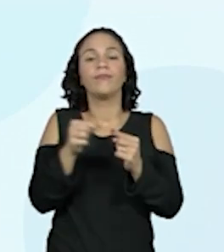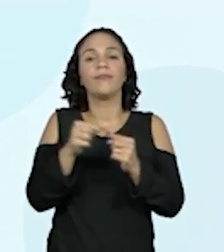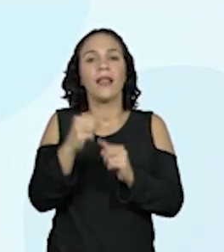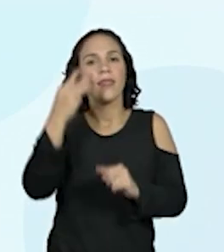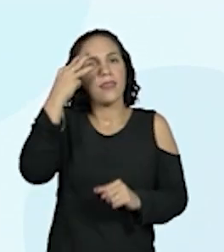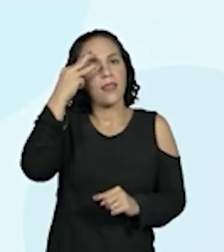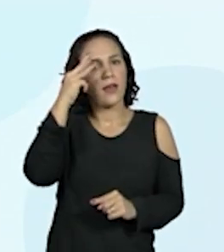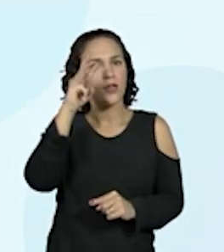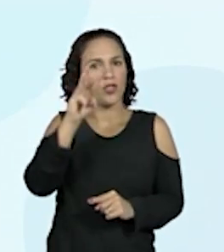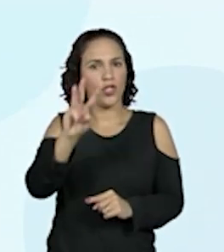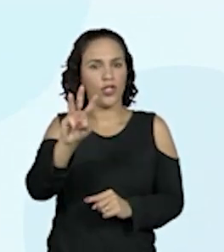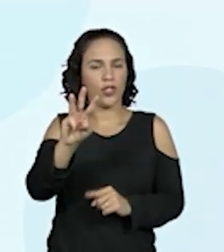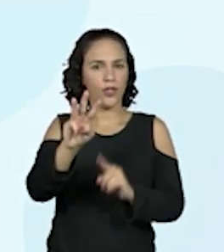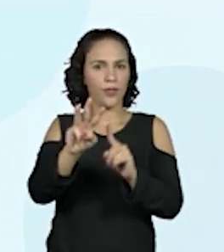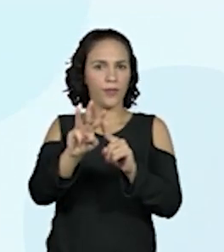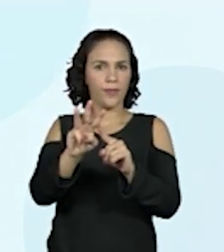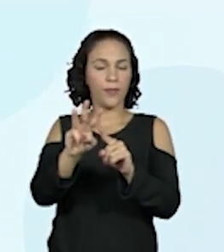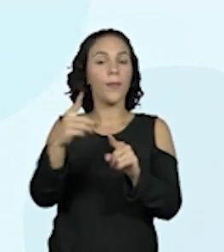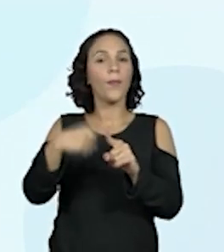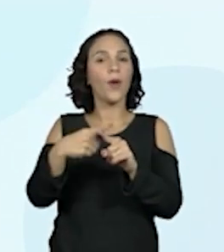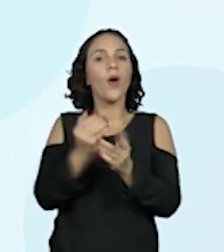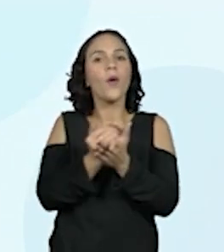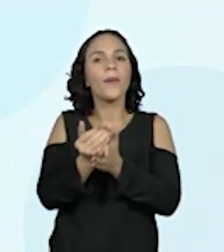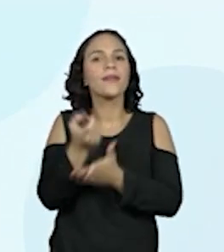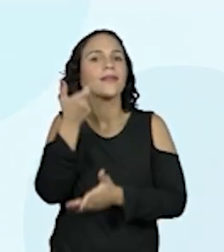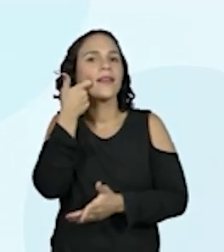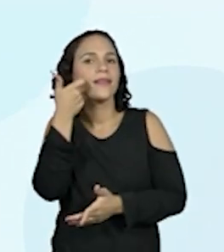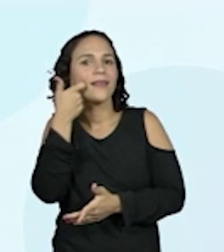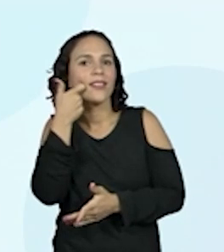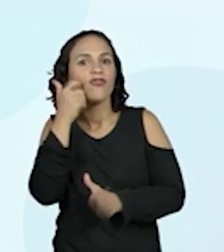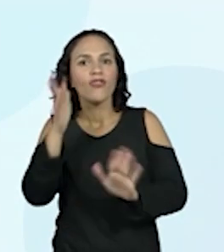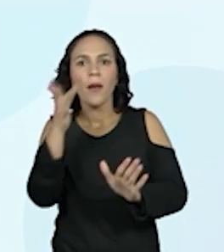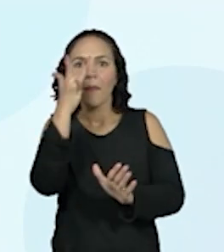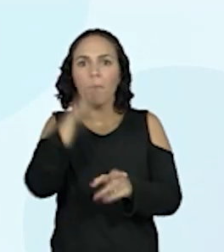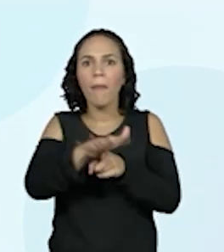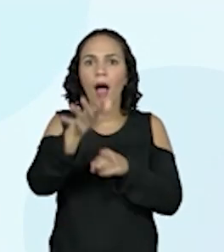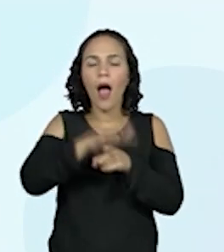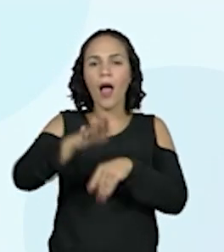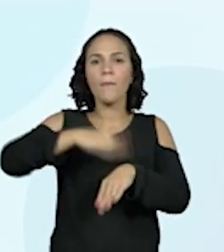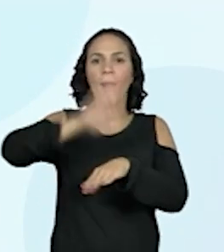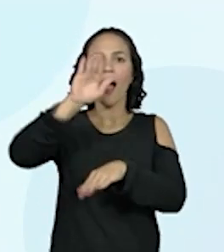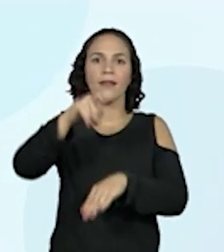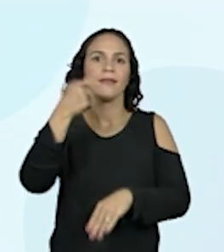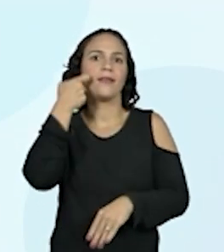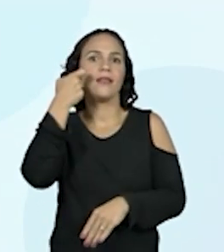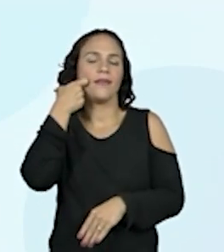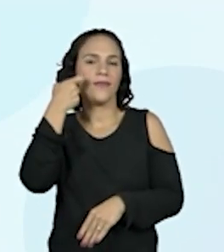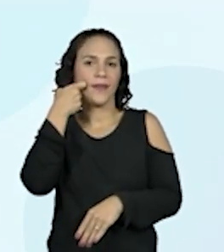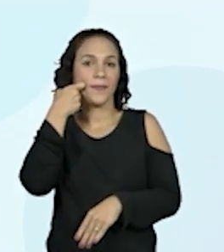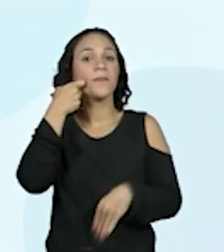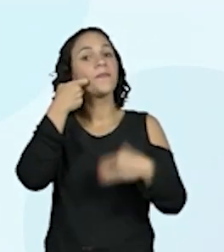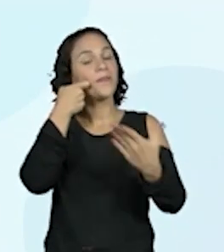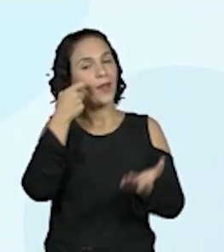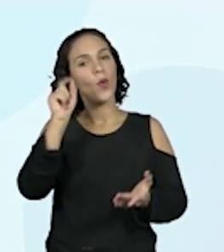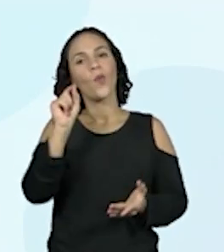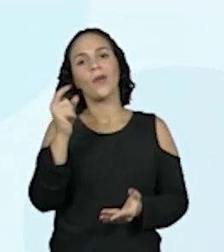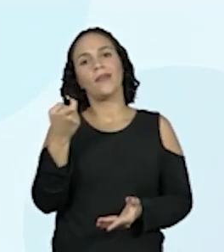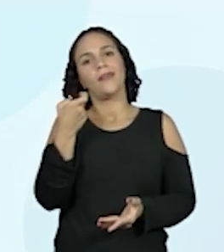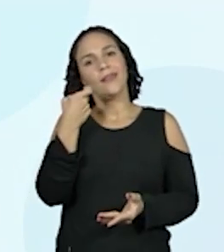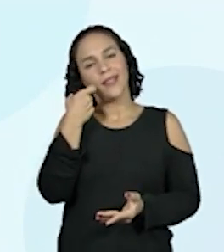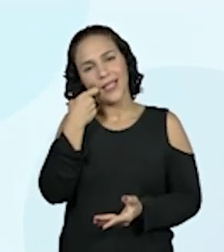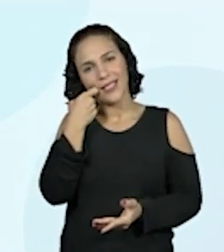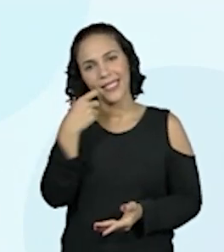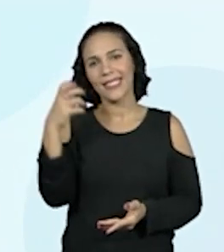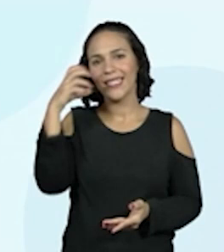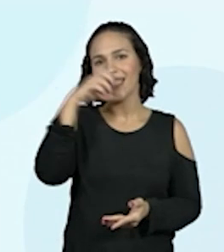dias, porque na verdade ali na sexta o movimento já começa. Então, eles têm a sexta-feira,